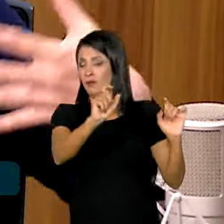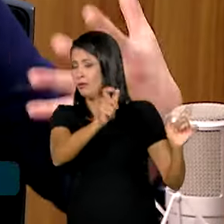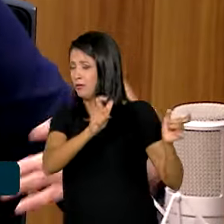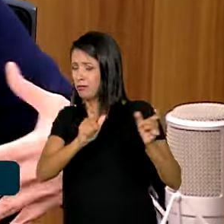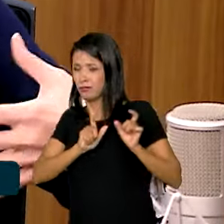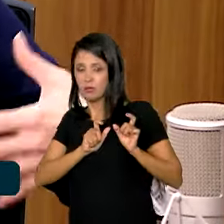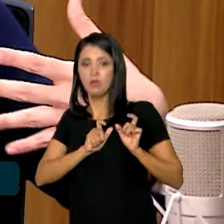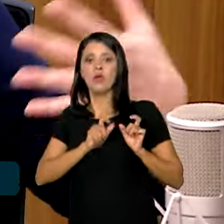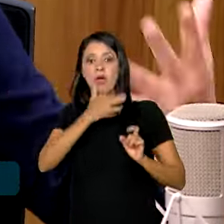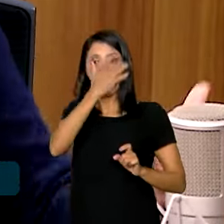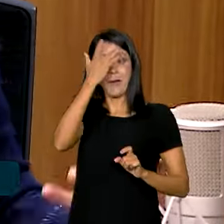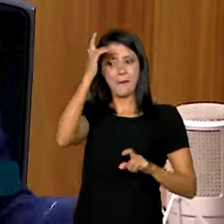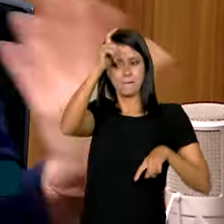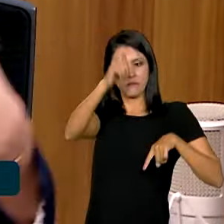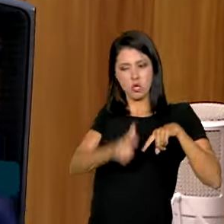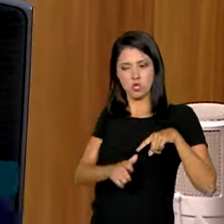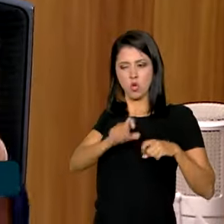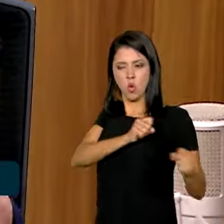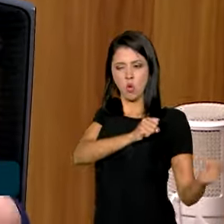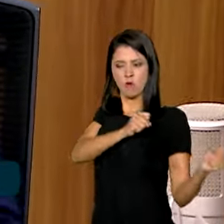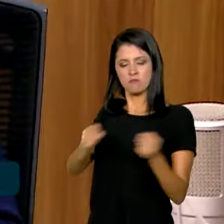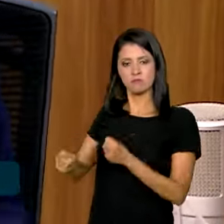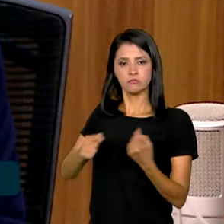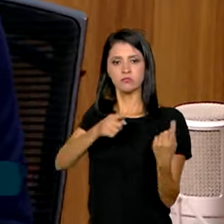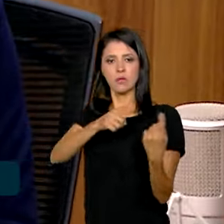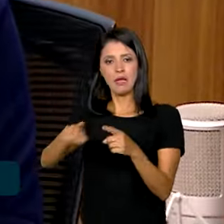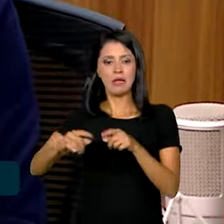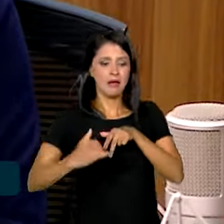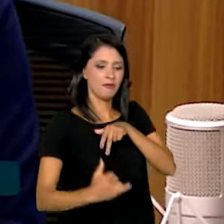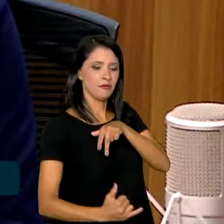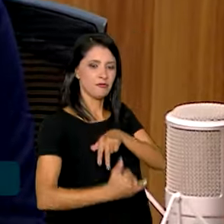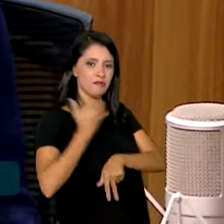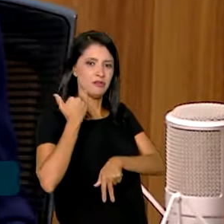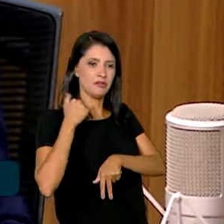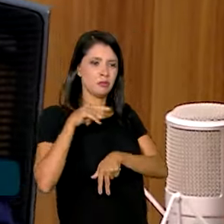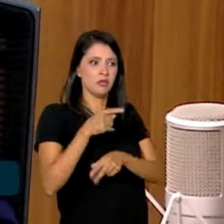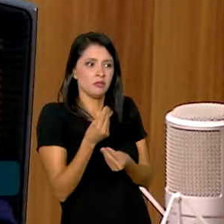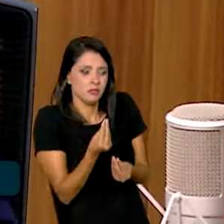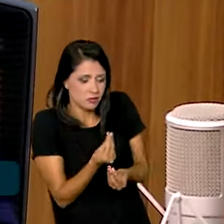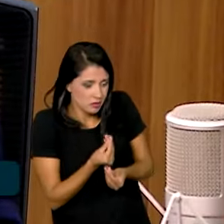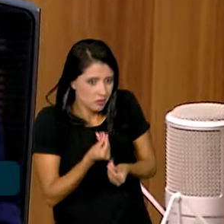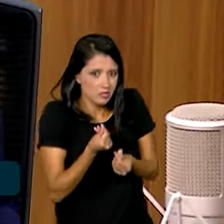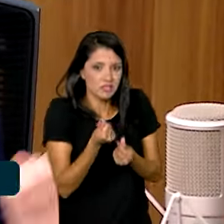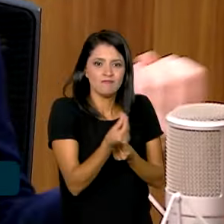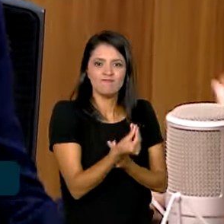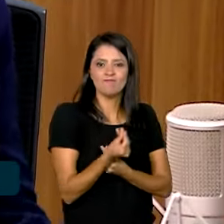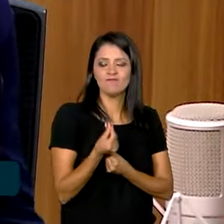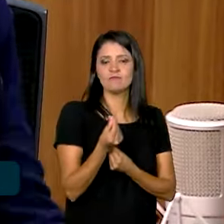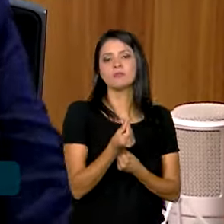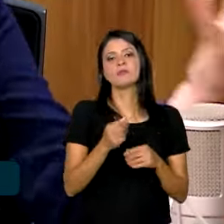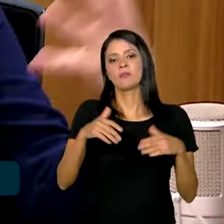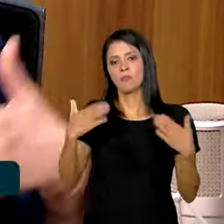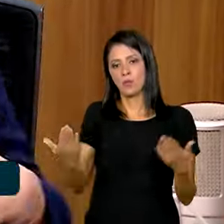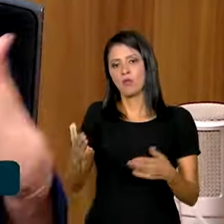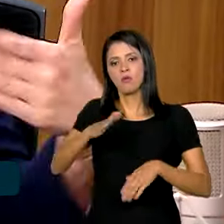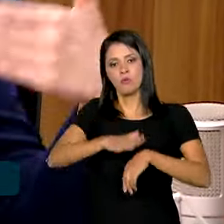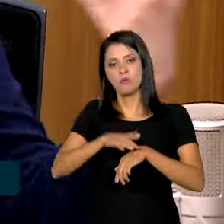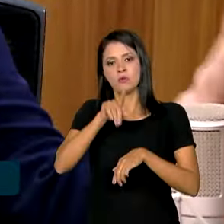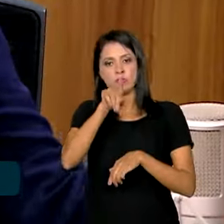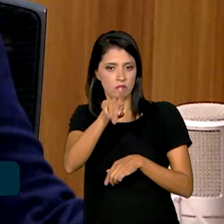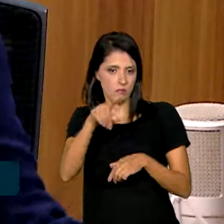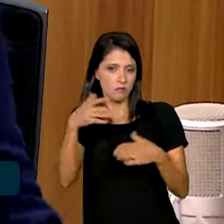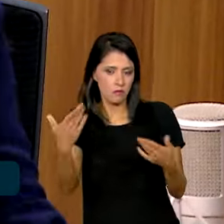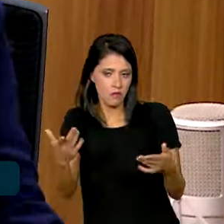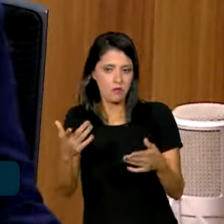poder muito grande para aquele perpetrador e a vítima, enfim, fica muito vulnerável. Então, quando você faz essa